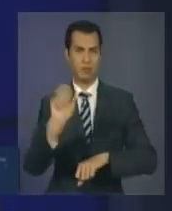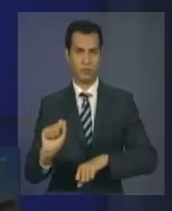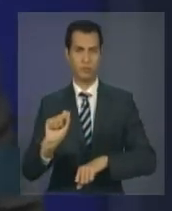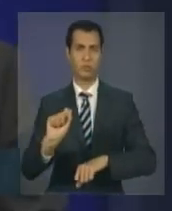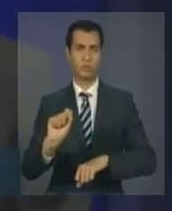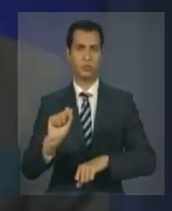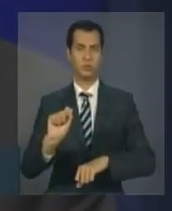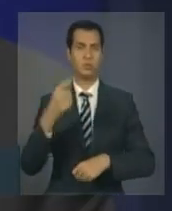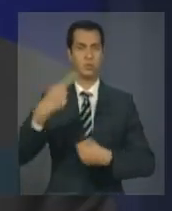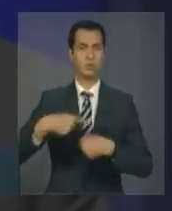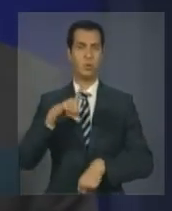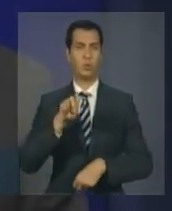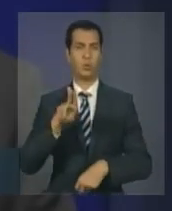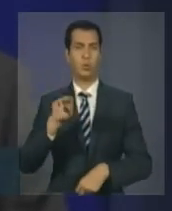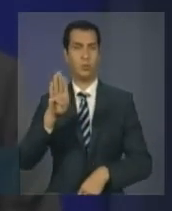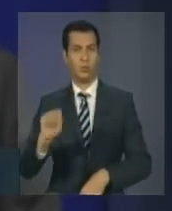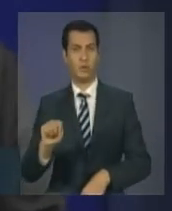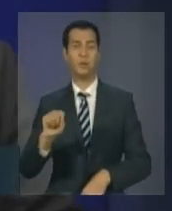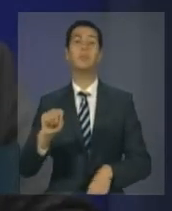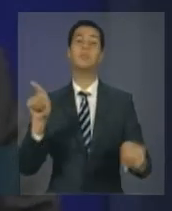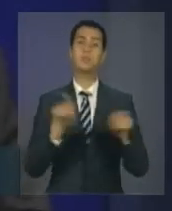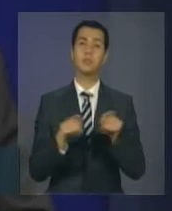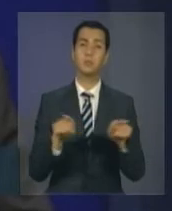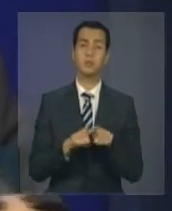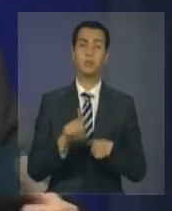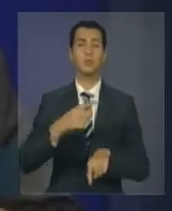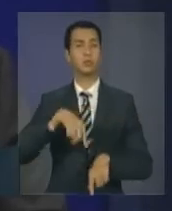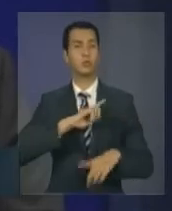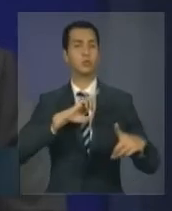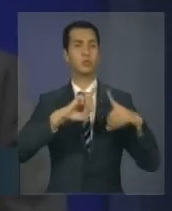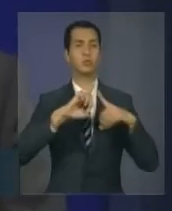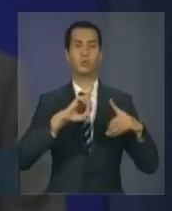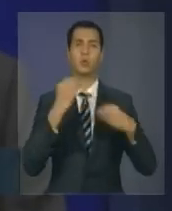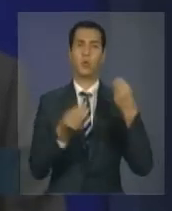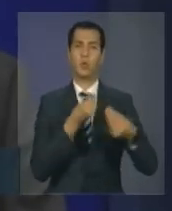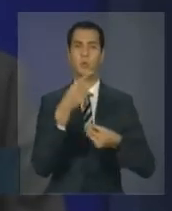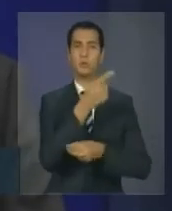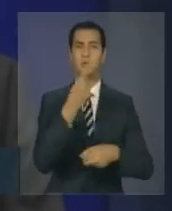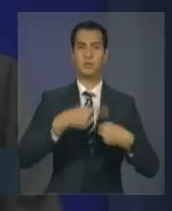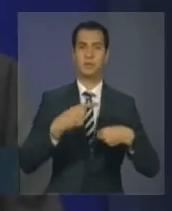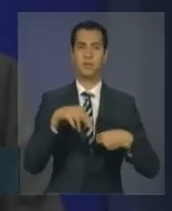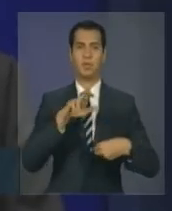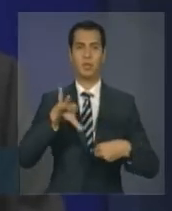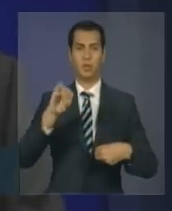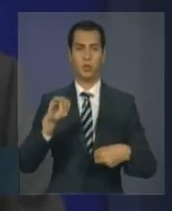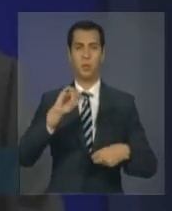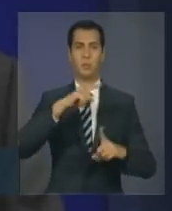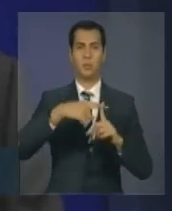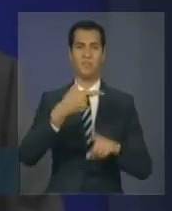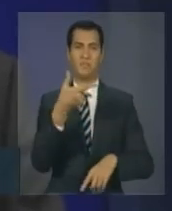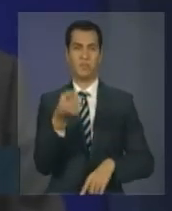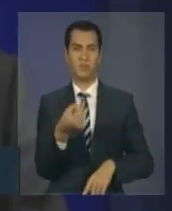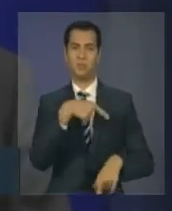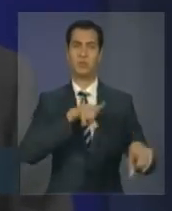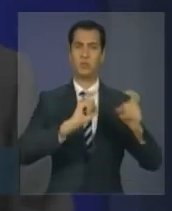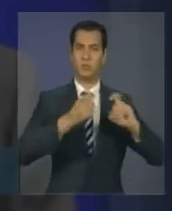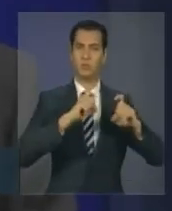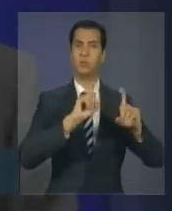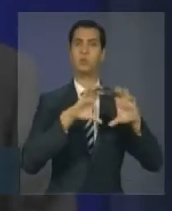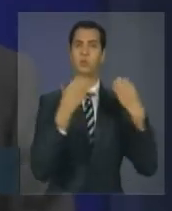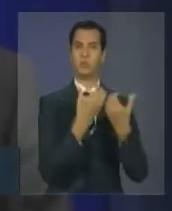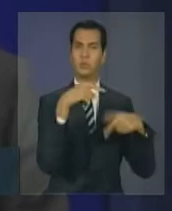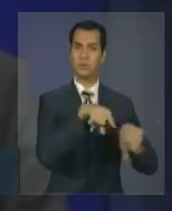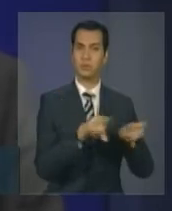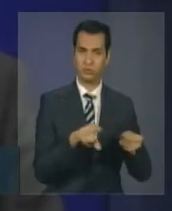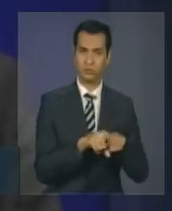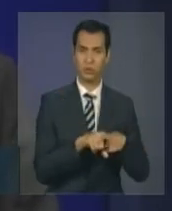o Rio mais 20 no próximo ano, onde queremos trabalhar para avançar com a agenda do desenvolvimento,